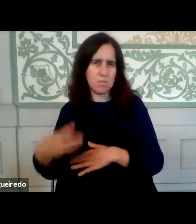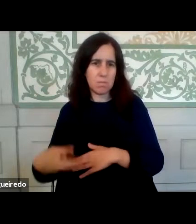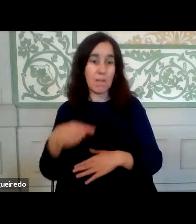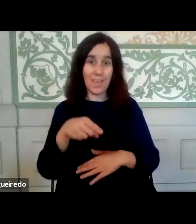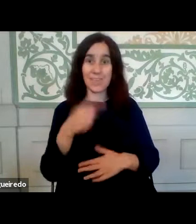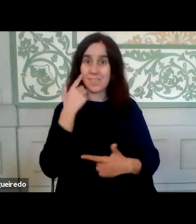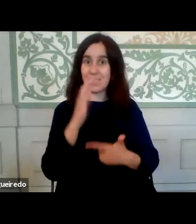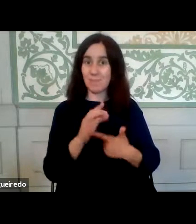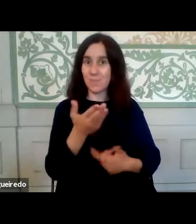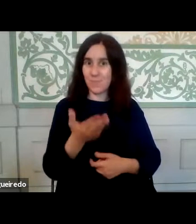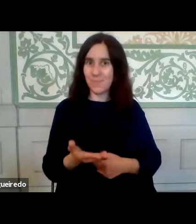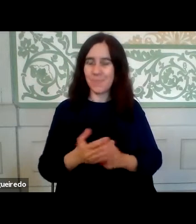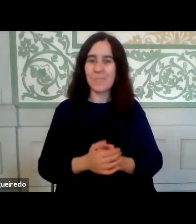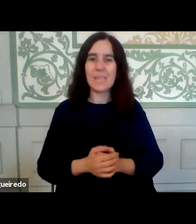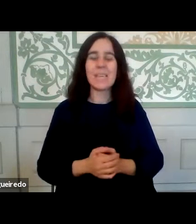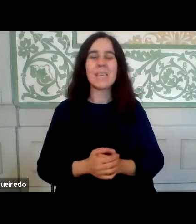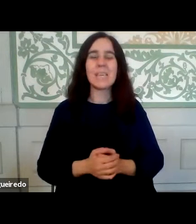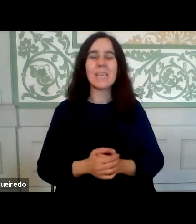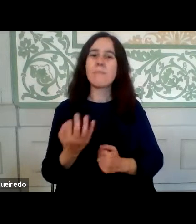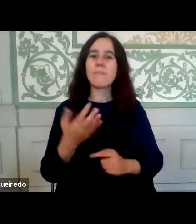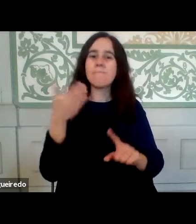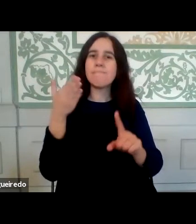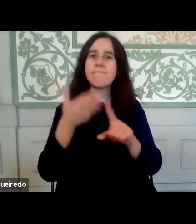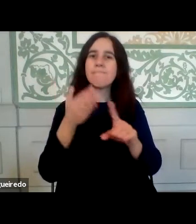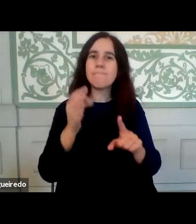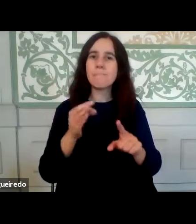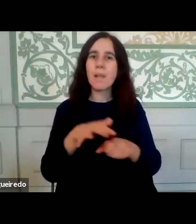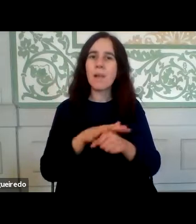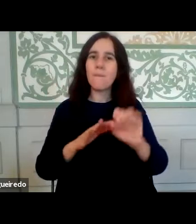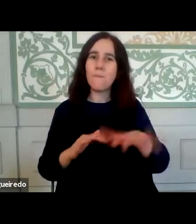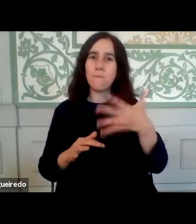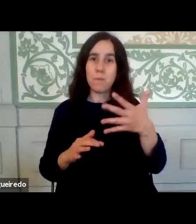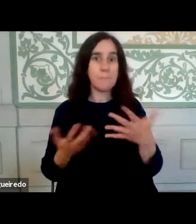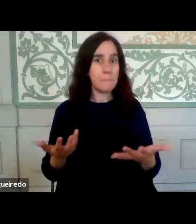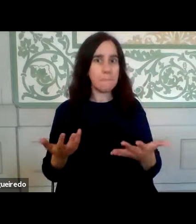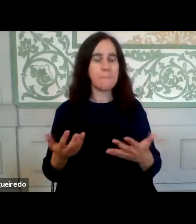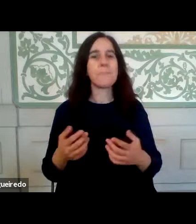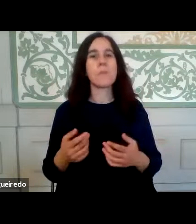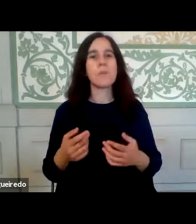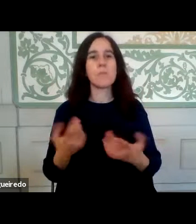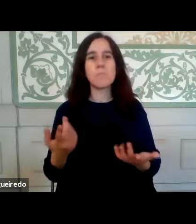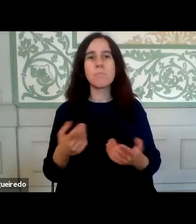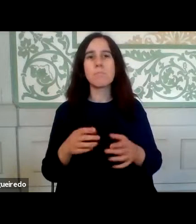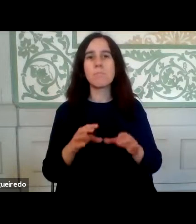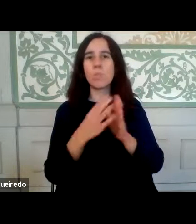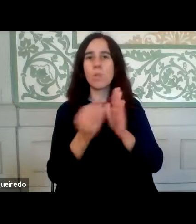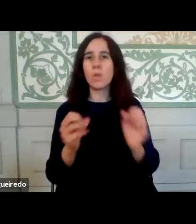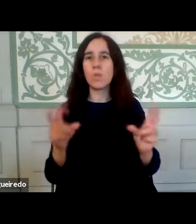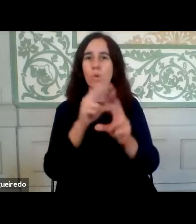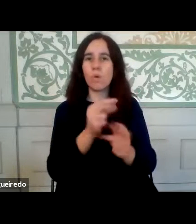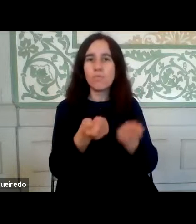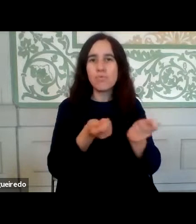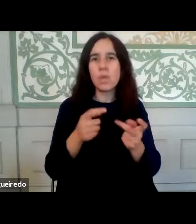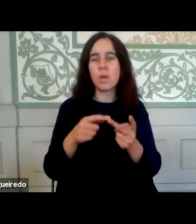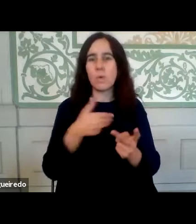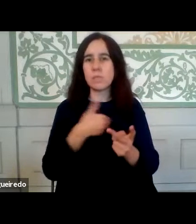delas, que se centram sobretudo em cinco áreas, não é, novos modelos de gestão, saúde